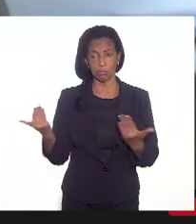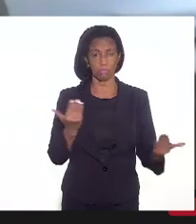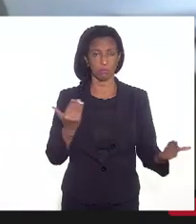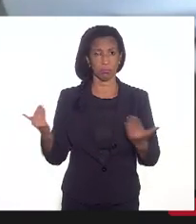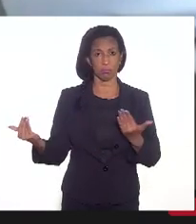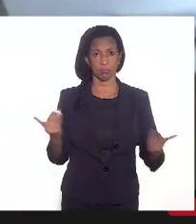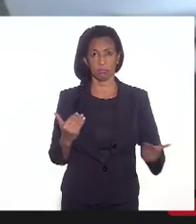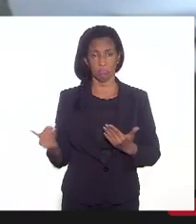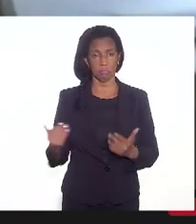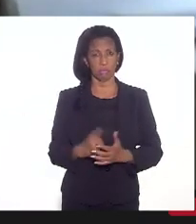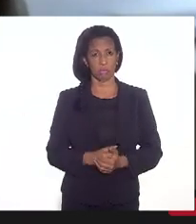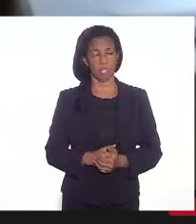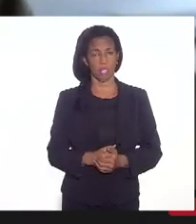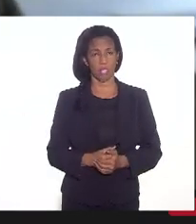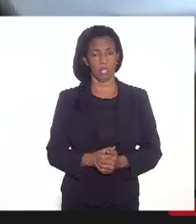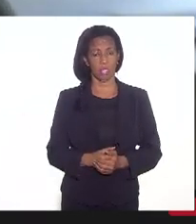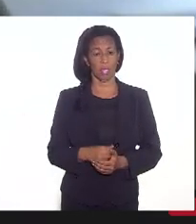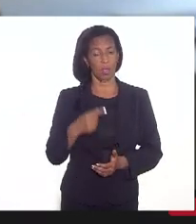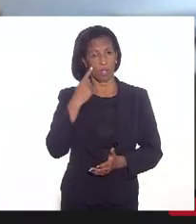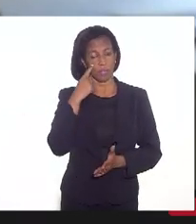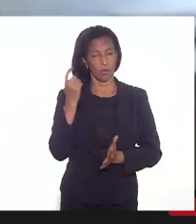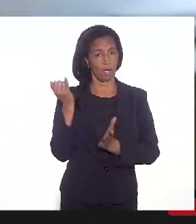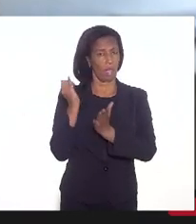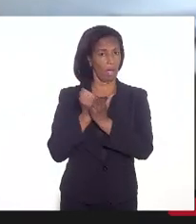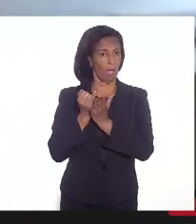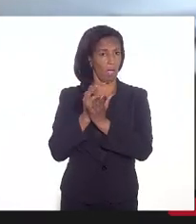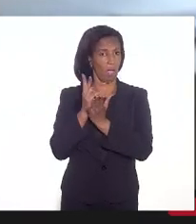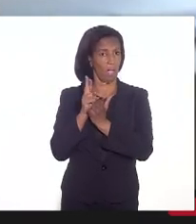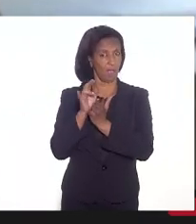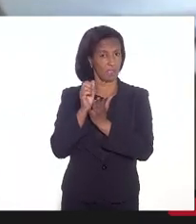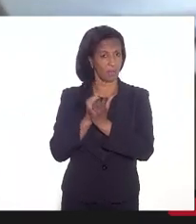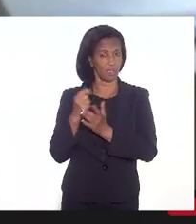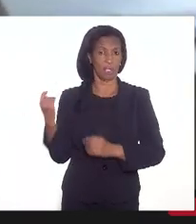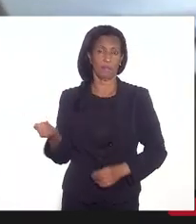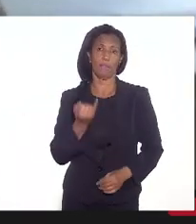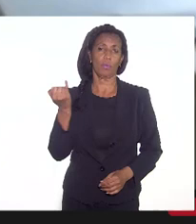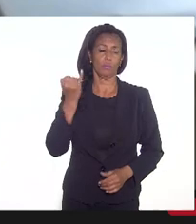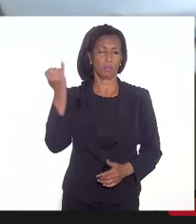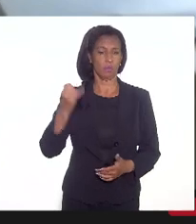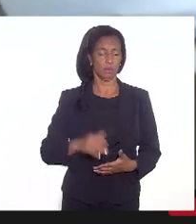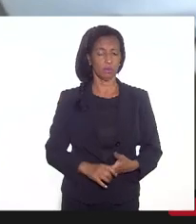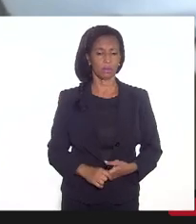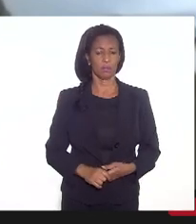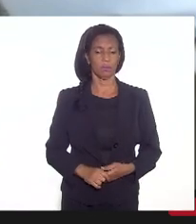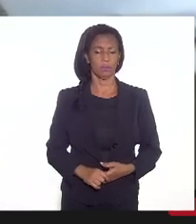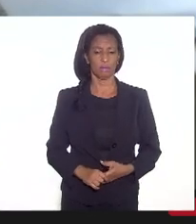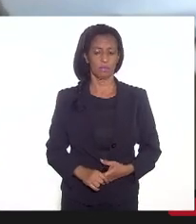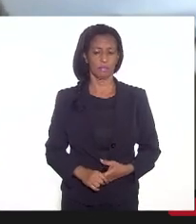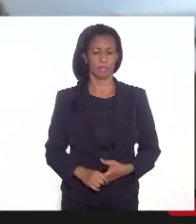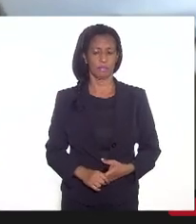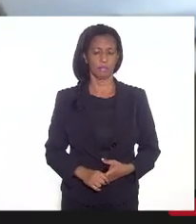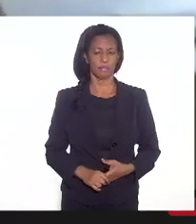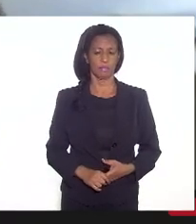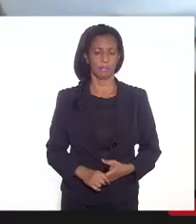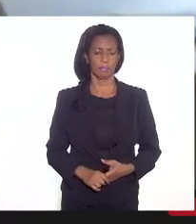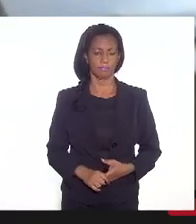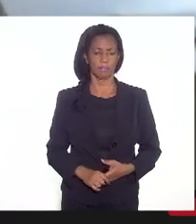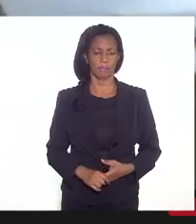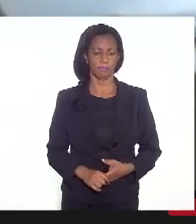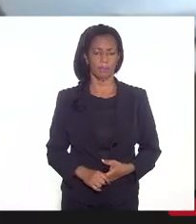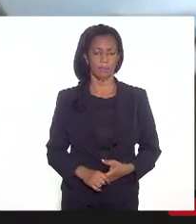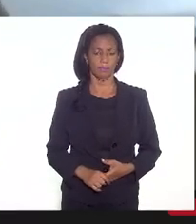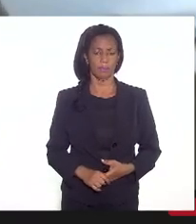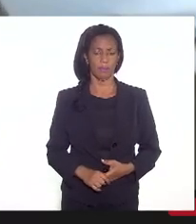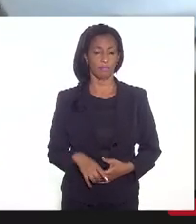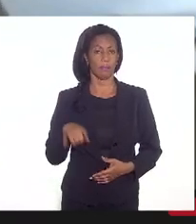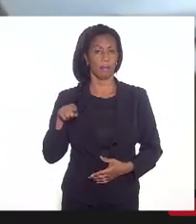Eu acho que isso é uma previsão de receita importante. Então, esse é um